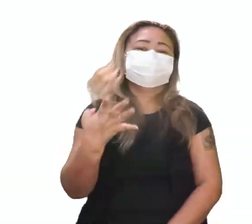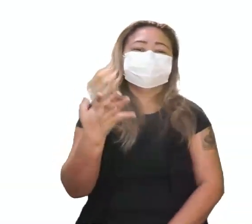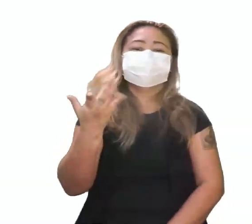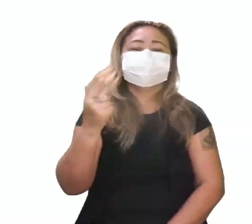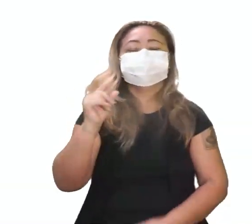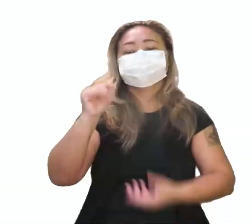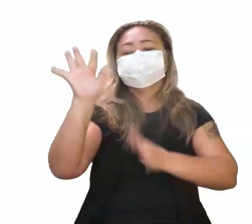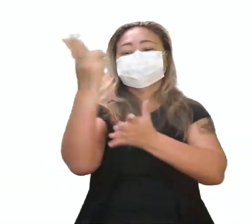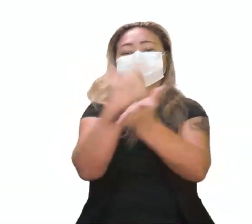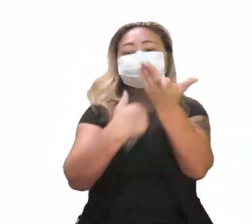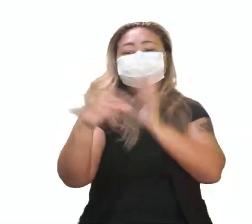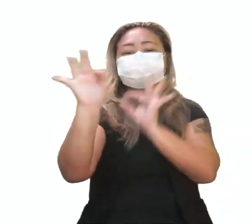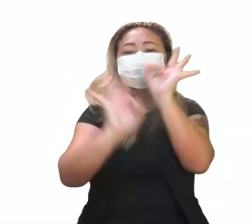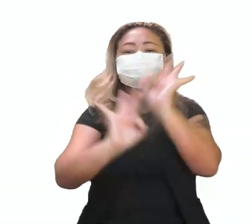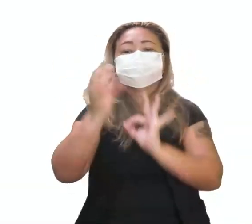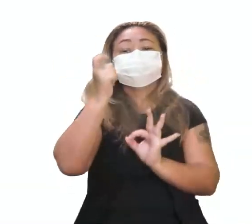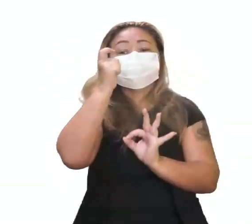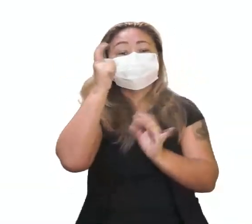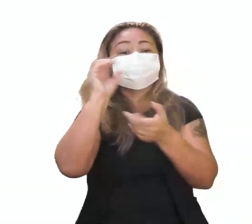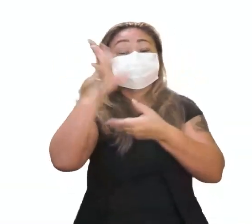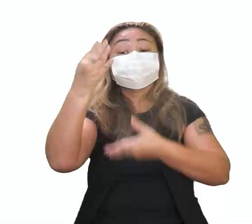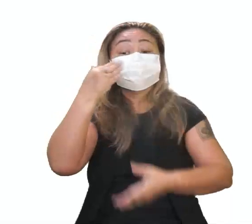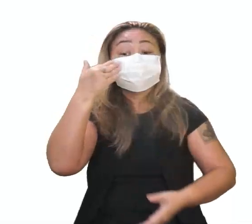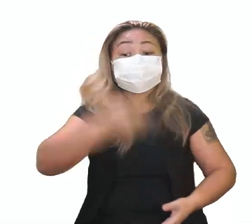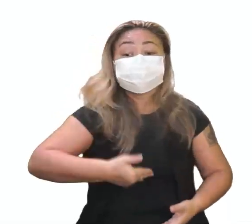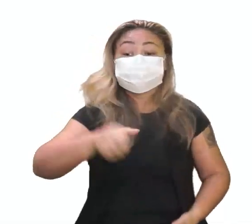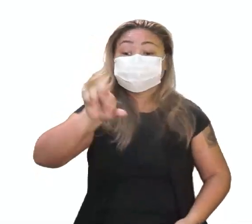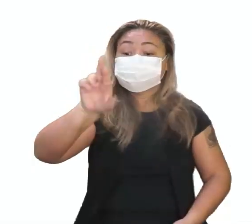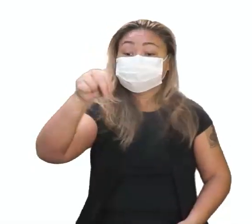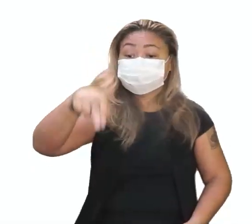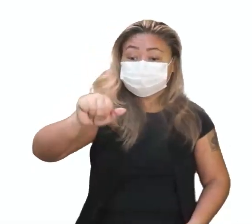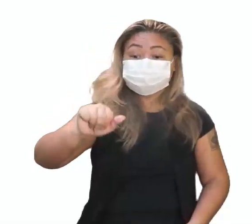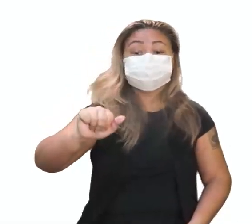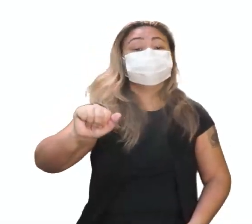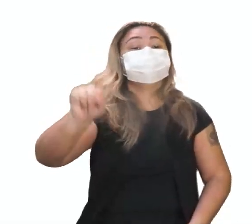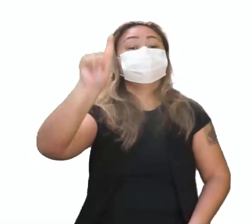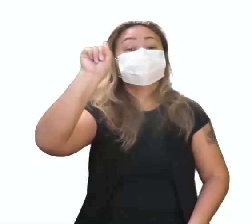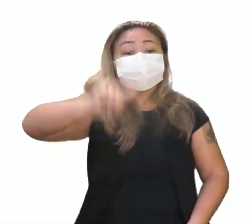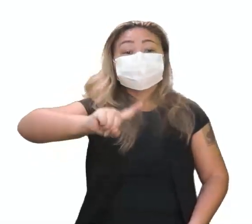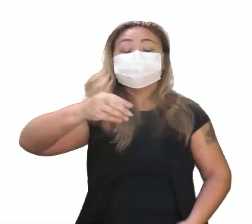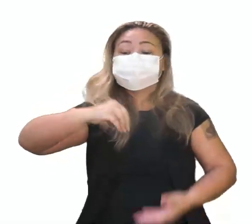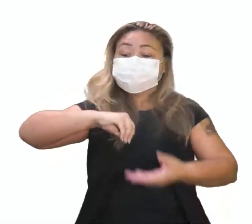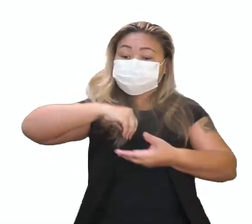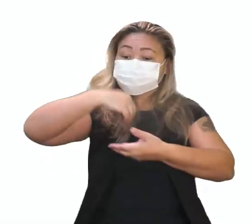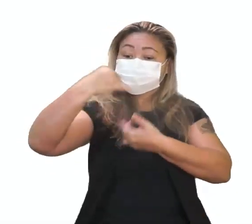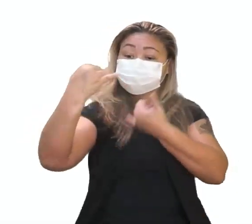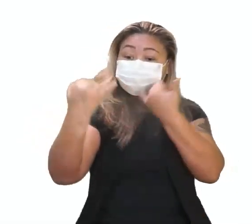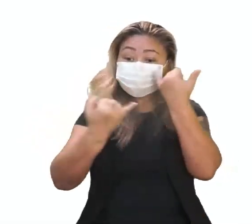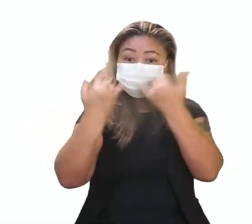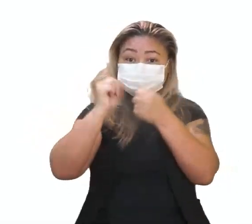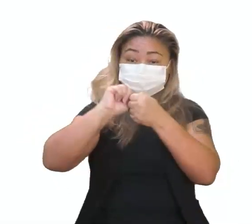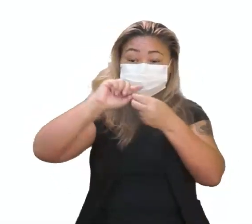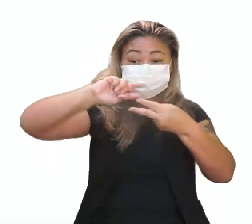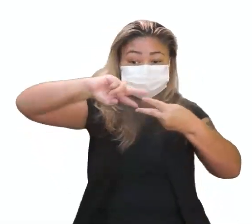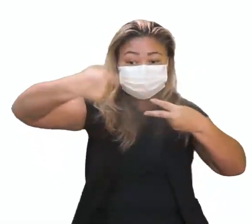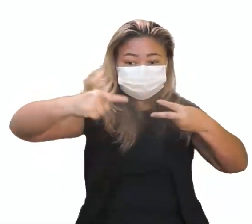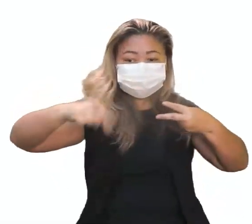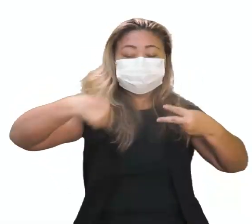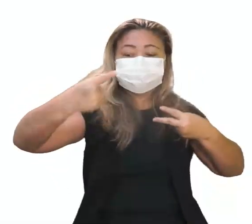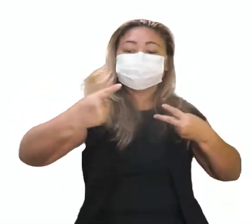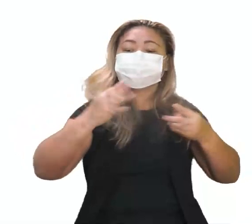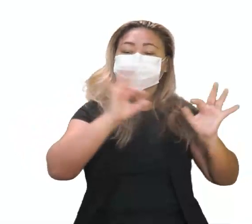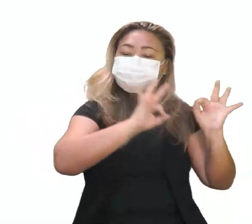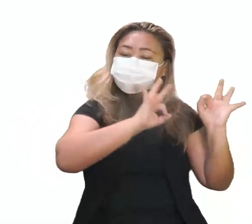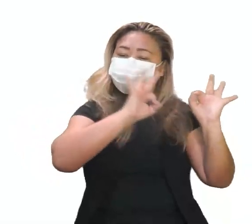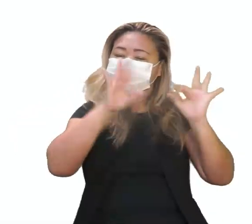Você vai esquematizar o experimento que comprova que o RNA leva essa informação genética. Durante a